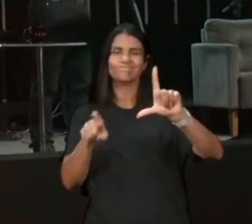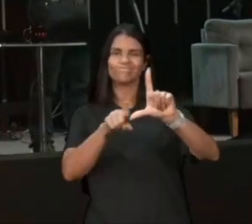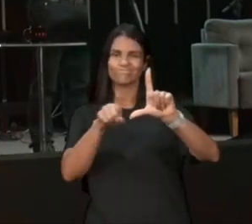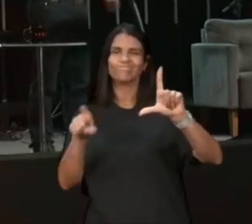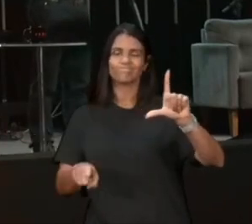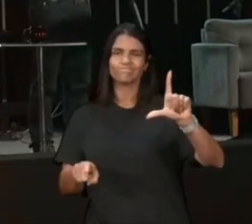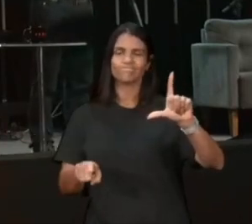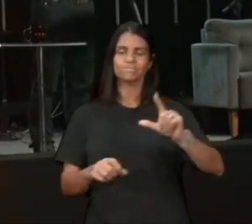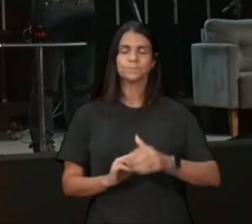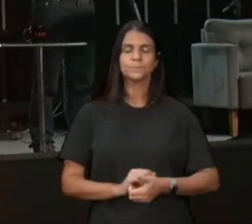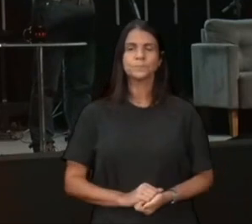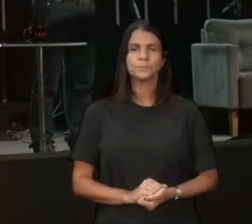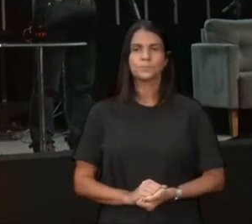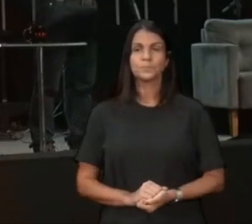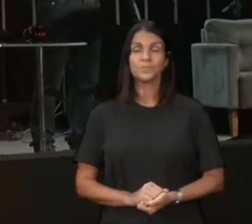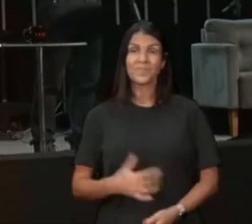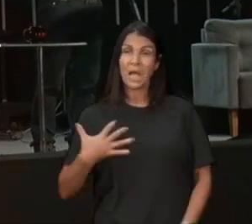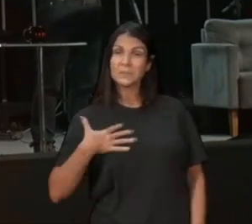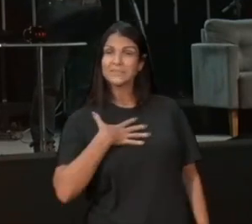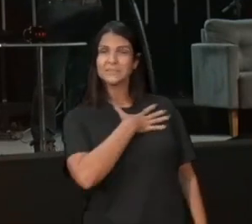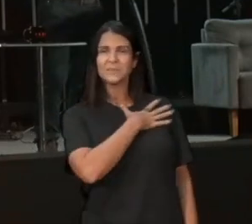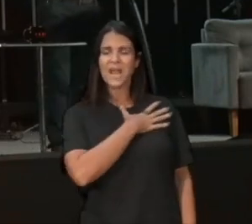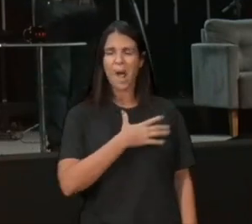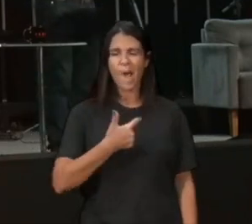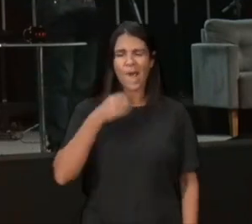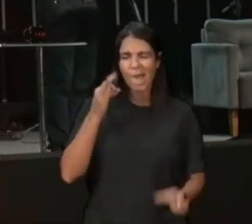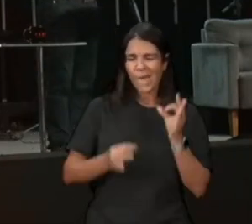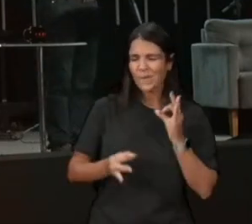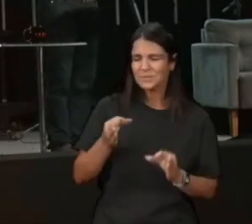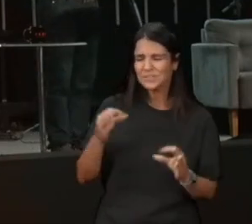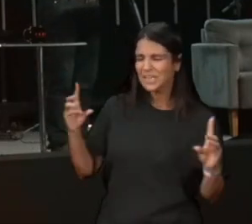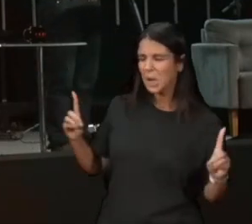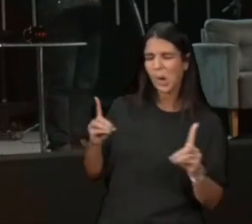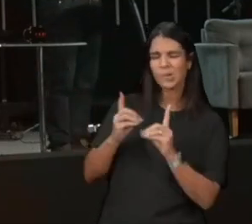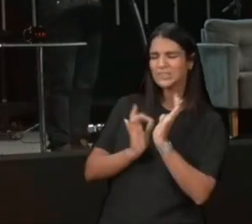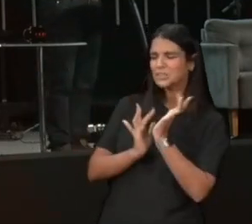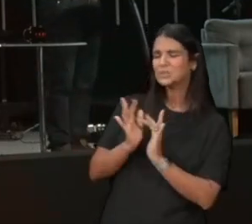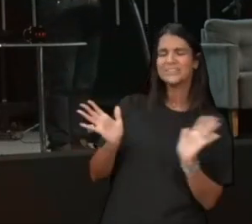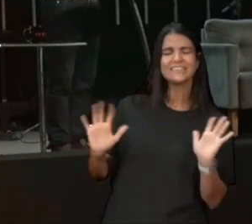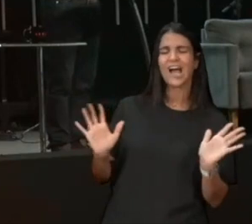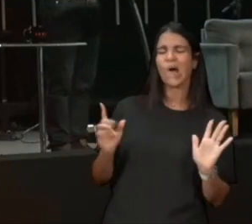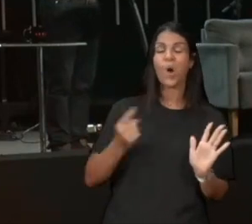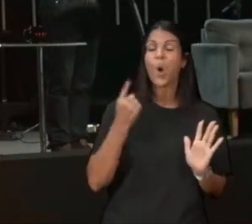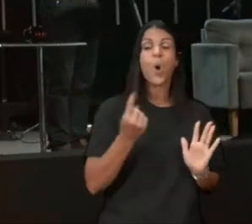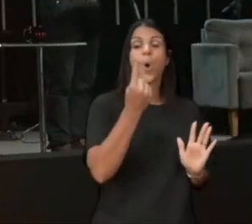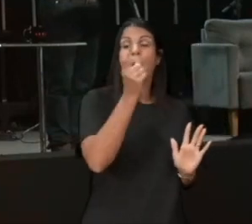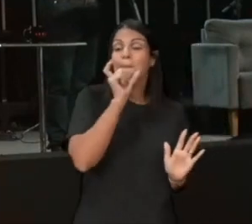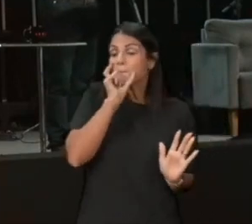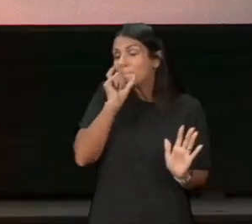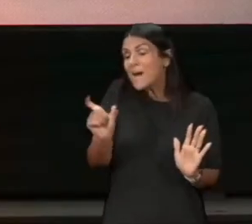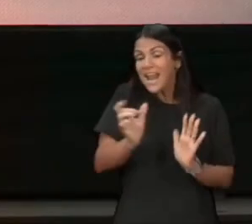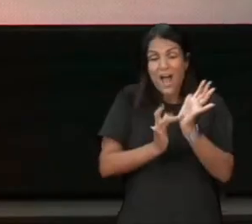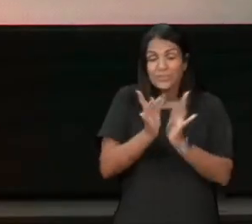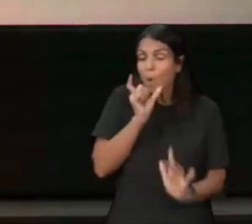isso, nem me considerei digno, de ir ao teu encontro, mas diz uma palavra, e o meu servo será curado, pois eu também